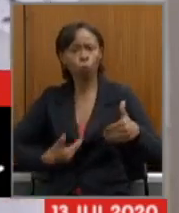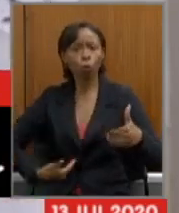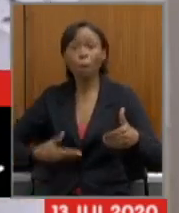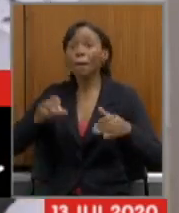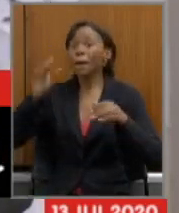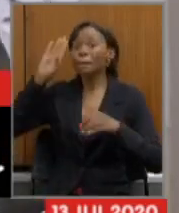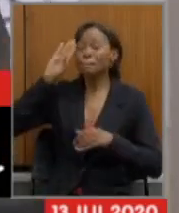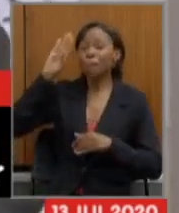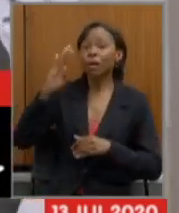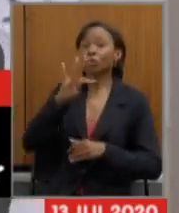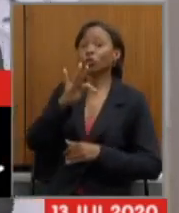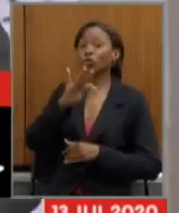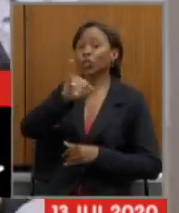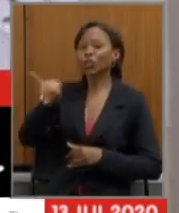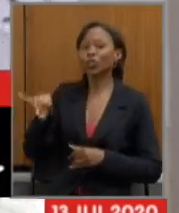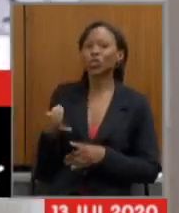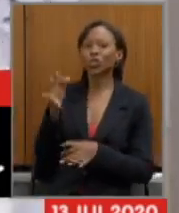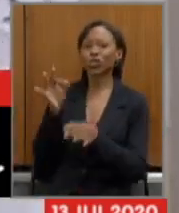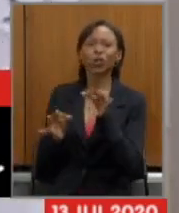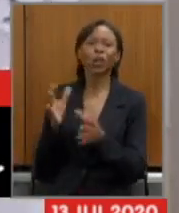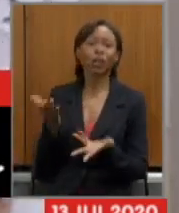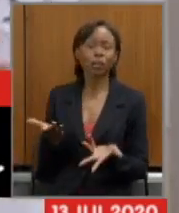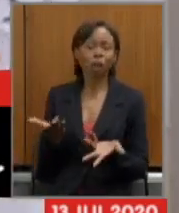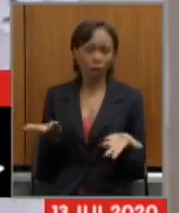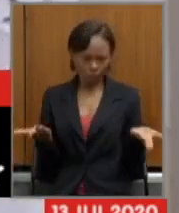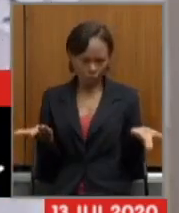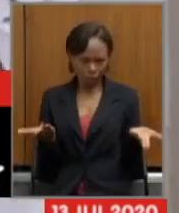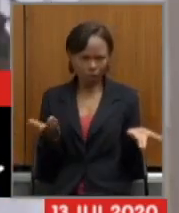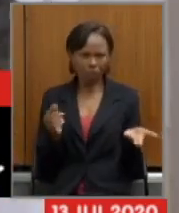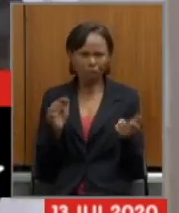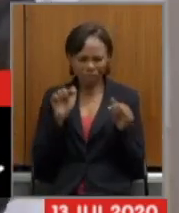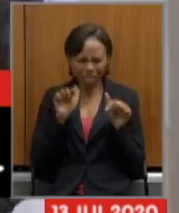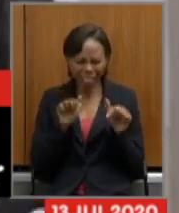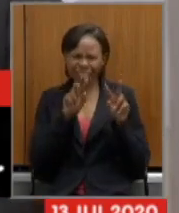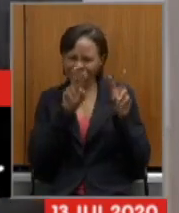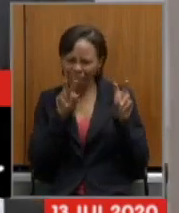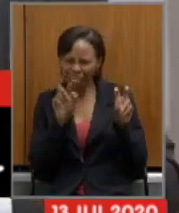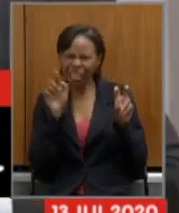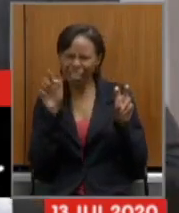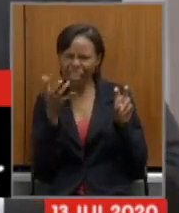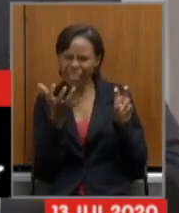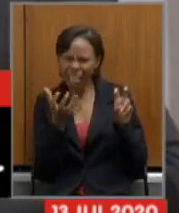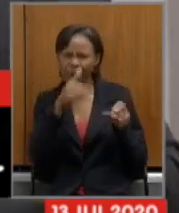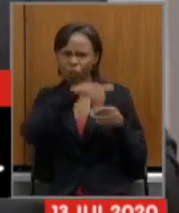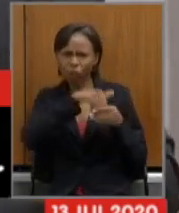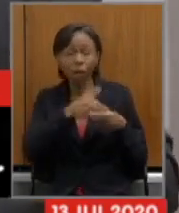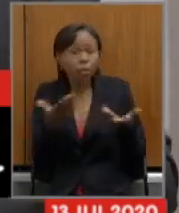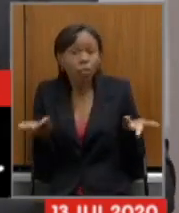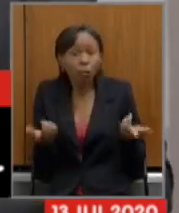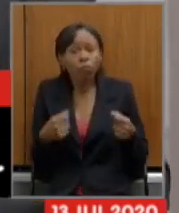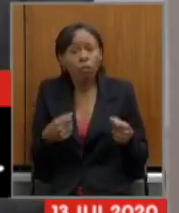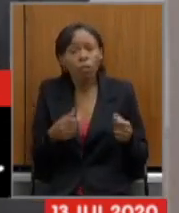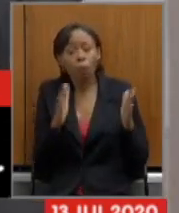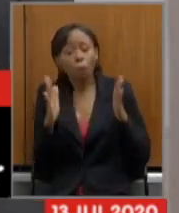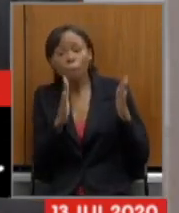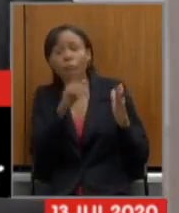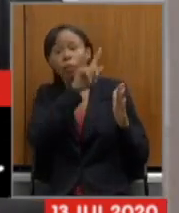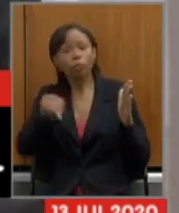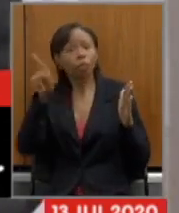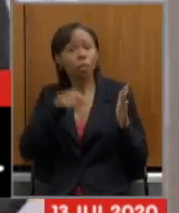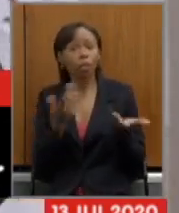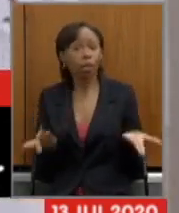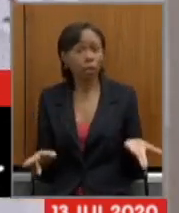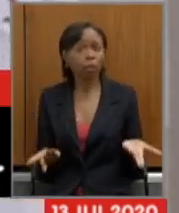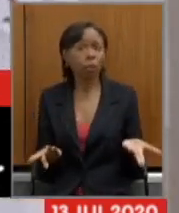então para isso aqui os deputados querem votar então tem que suspender os prazos professor Cleito e